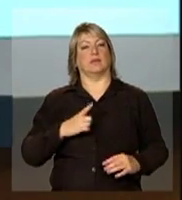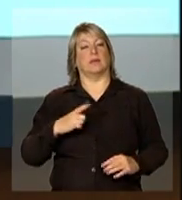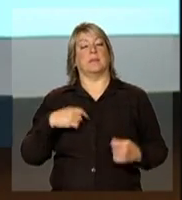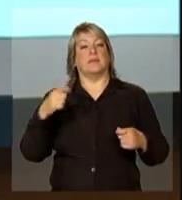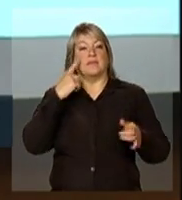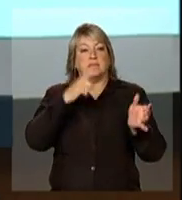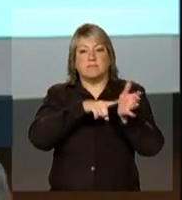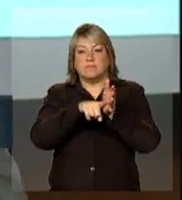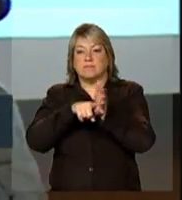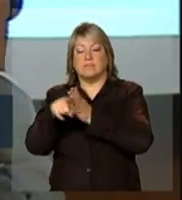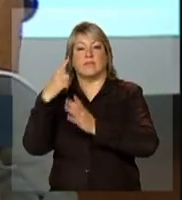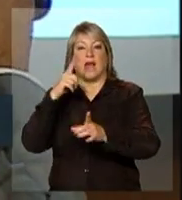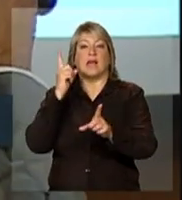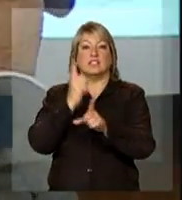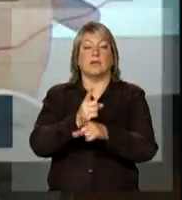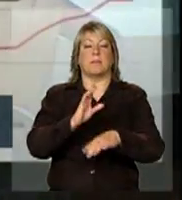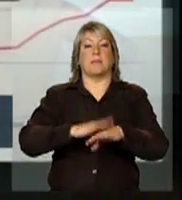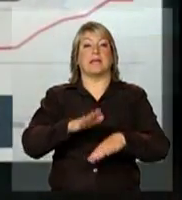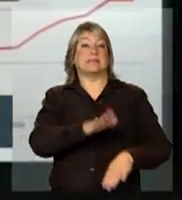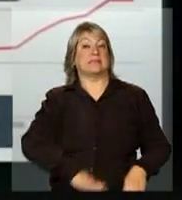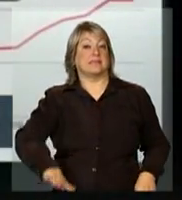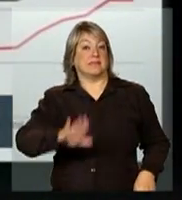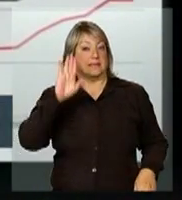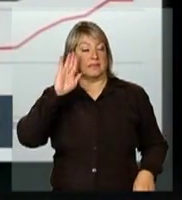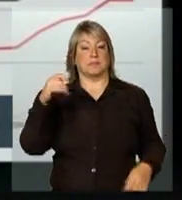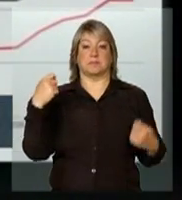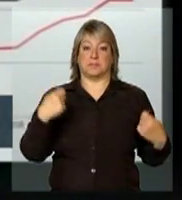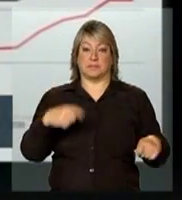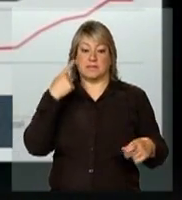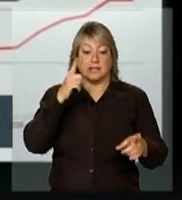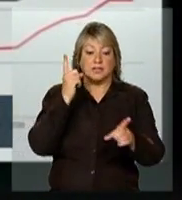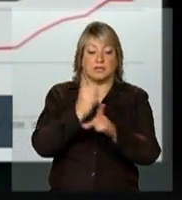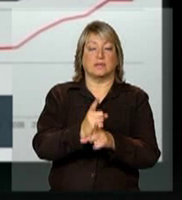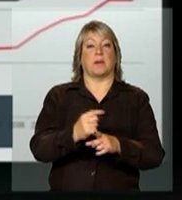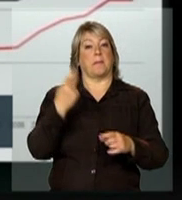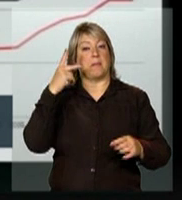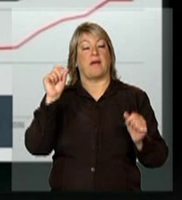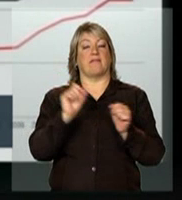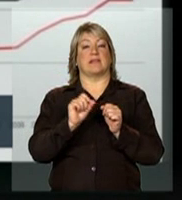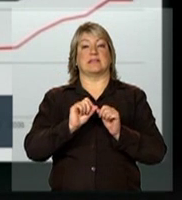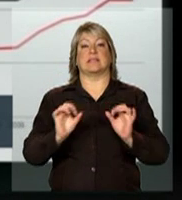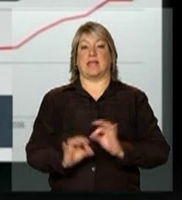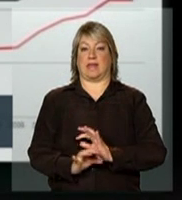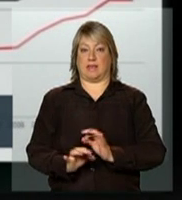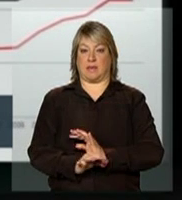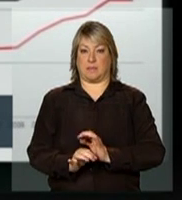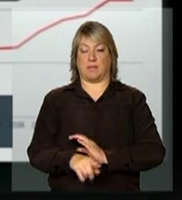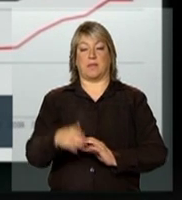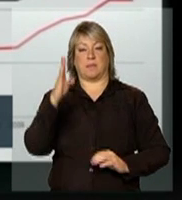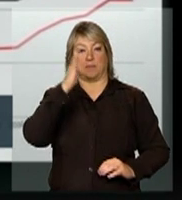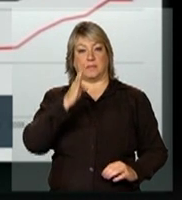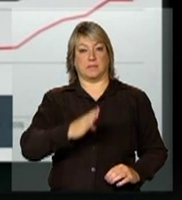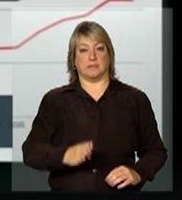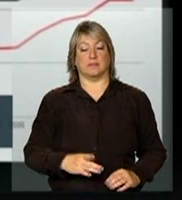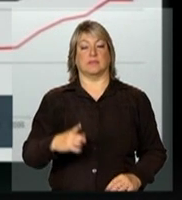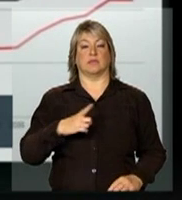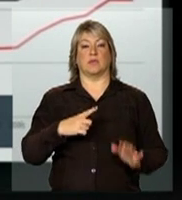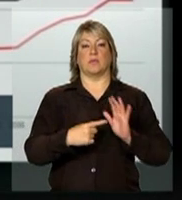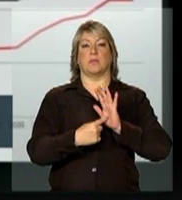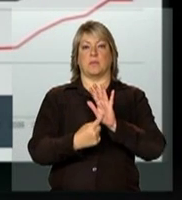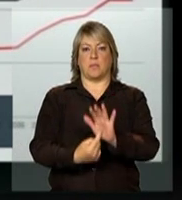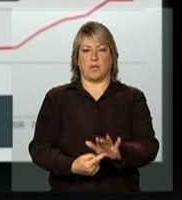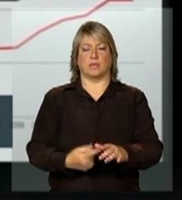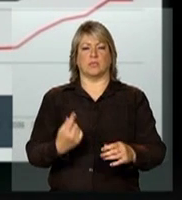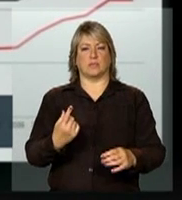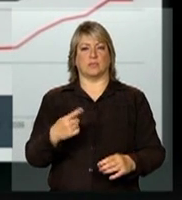mais e de tratar mais crianças, mas a situação em que o país apresenta um quadro bastante